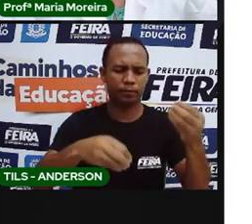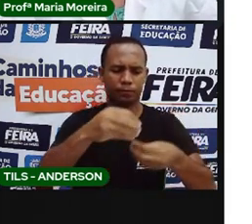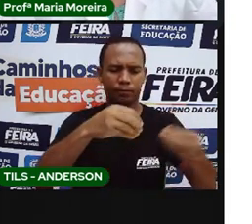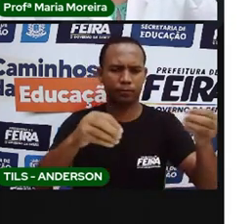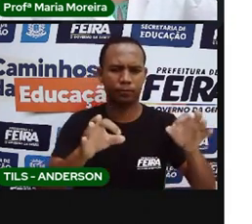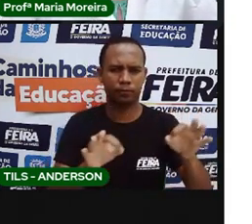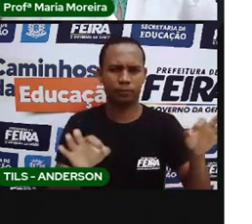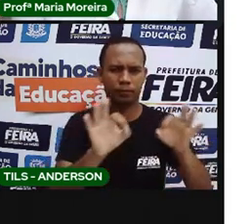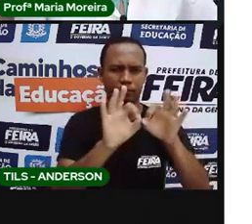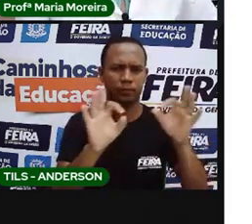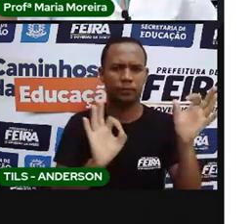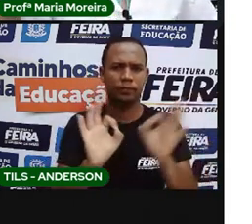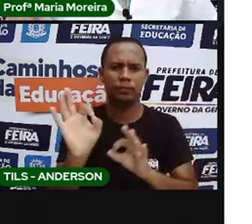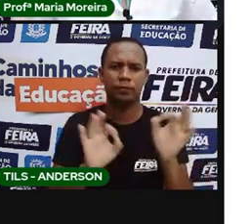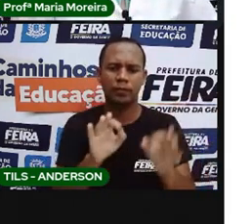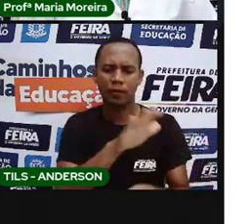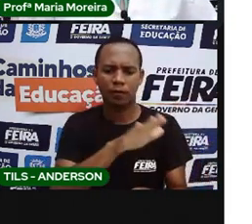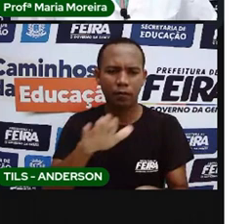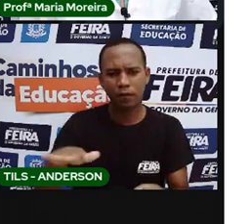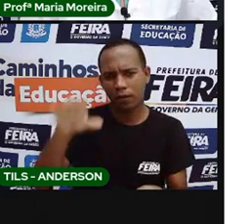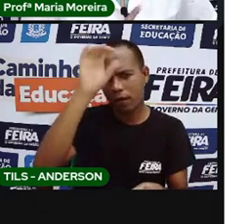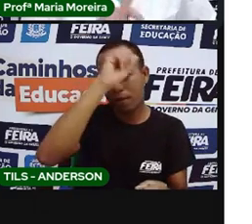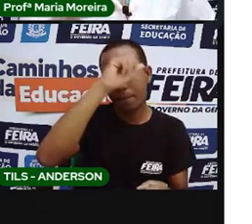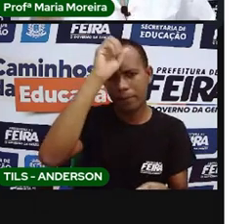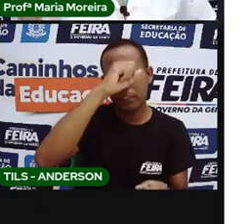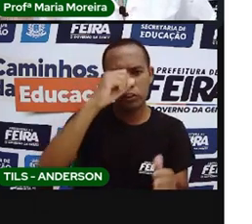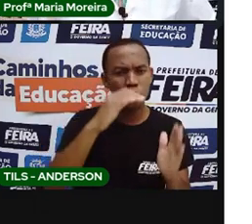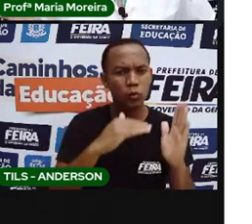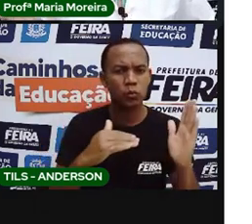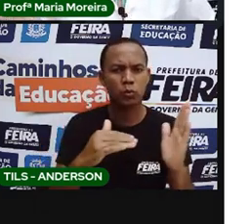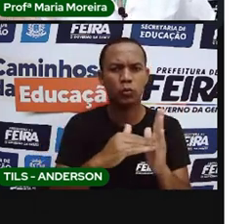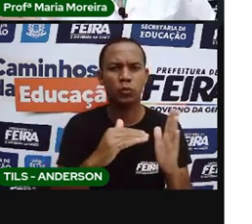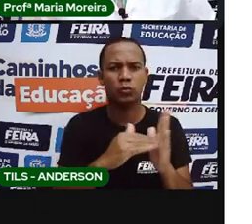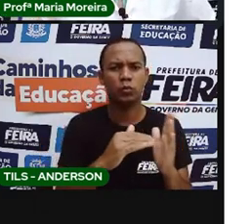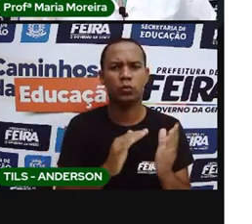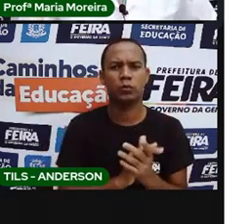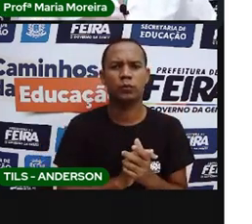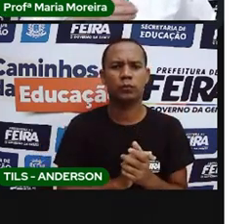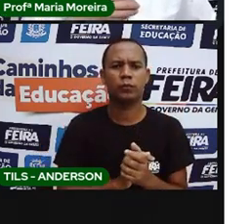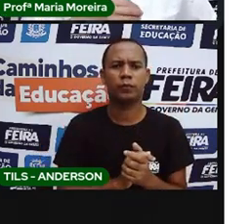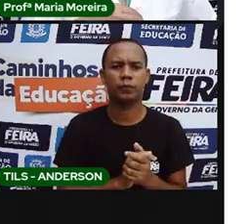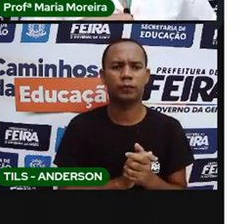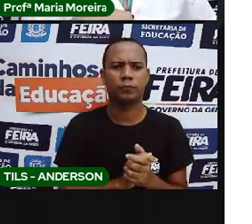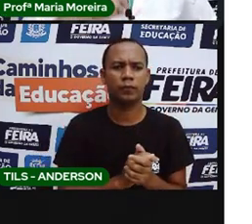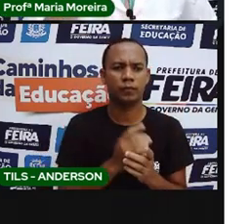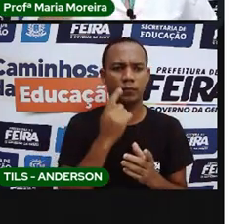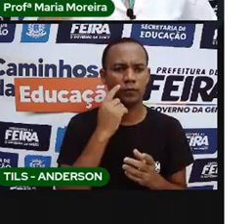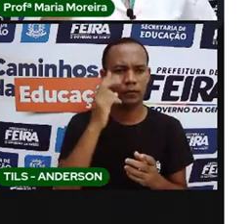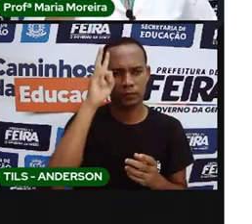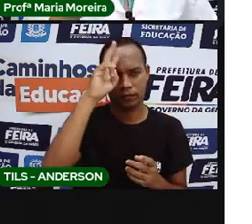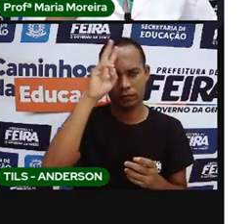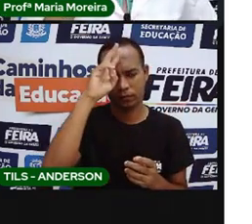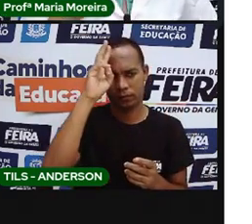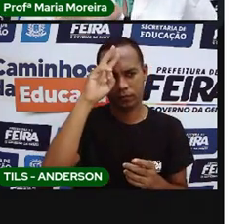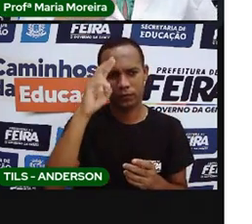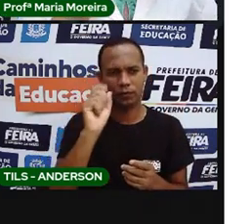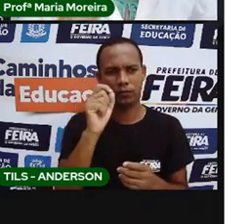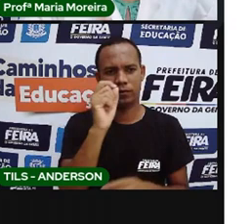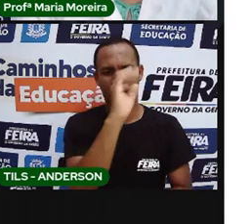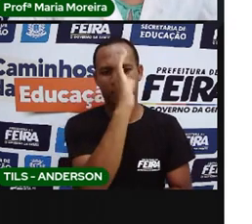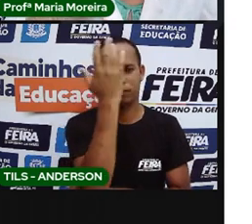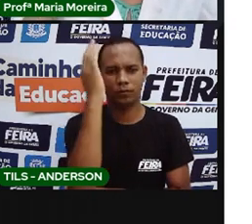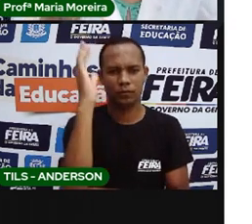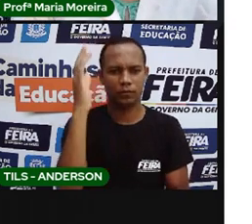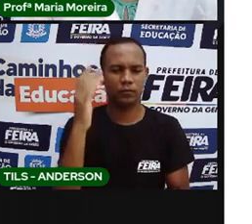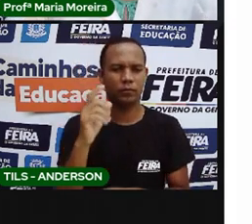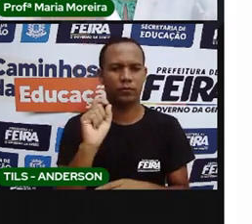outras coisas. Lembra também que a Pró mostrou uma imagem, né? Da palmeira, das filhas na palmeira. E aí, eu falei, olha, que eles